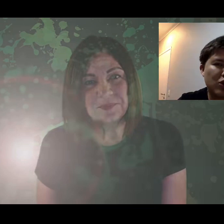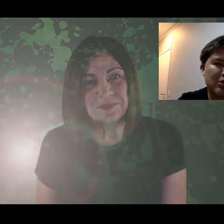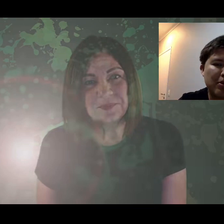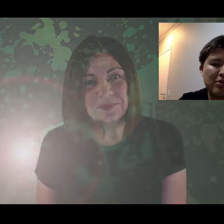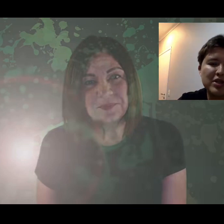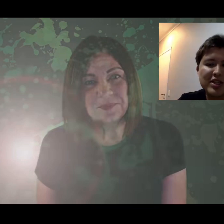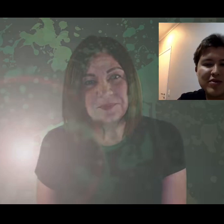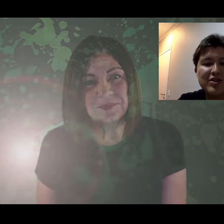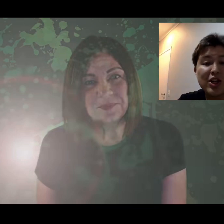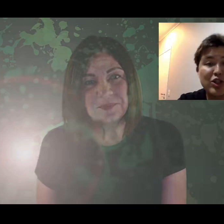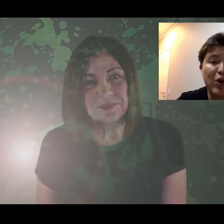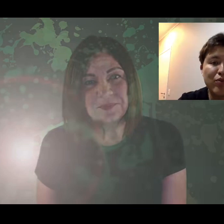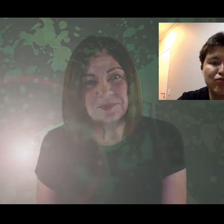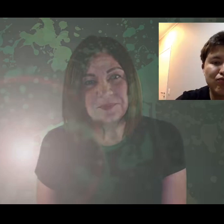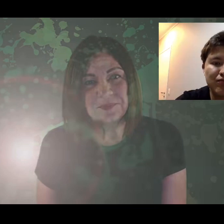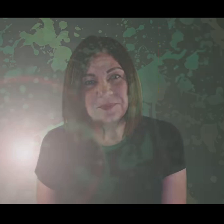tudo de bom para vocês, tchau, tchau. Tchau. Tchau. Tchau. Tchau.